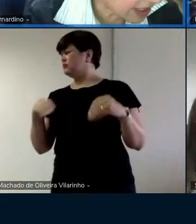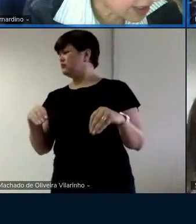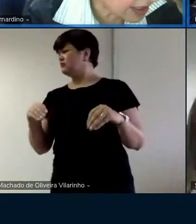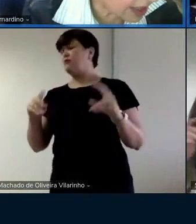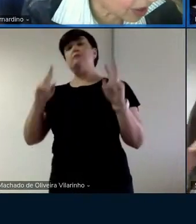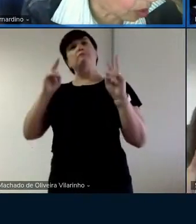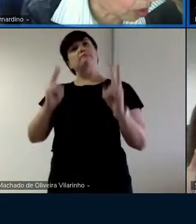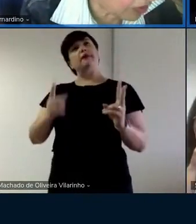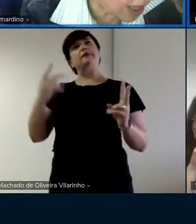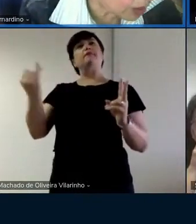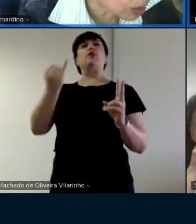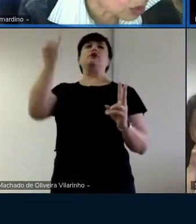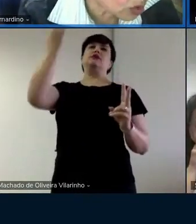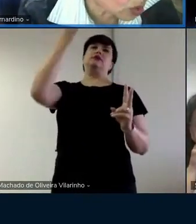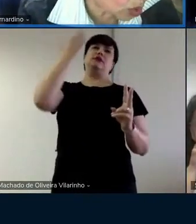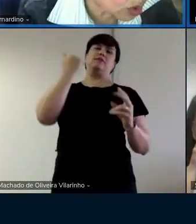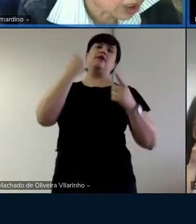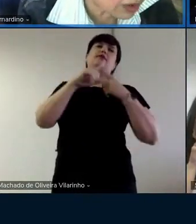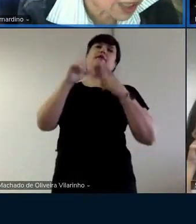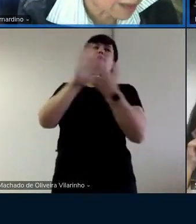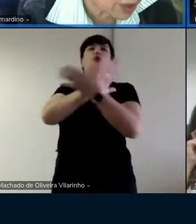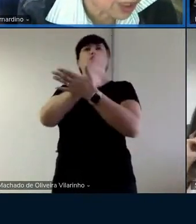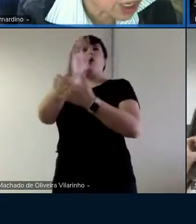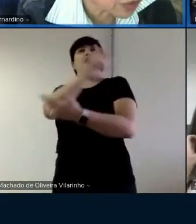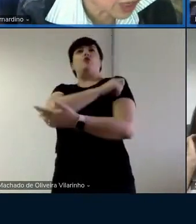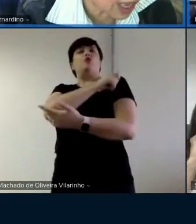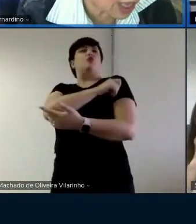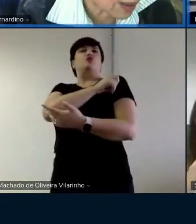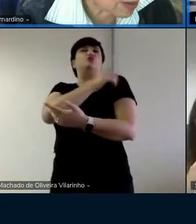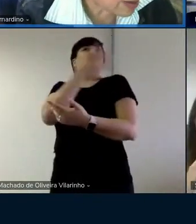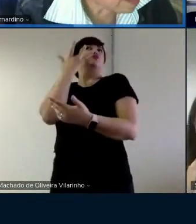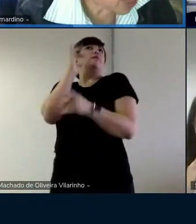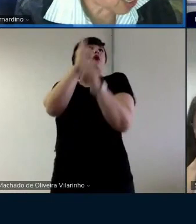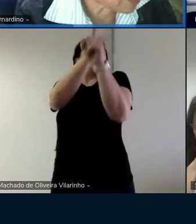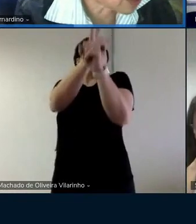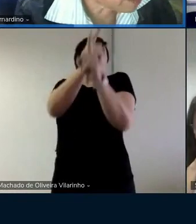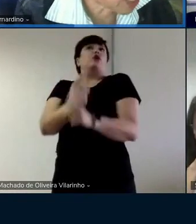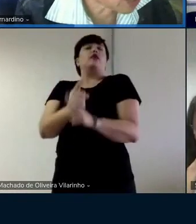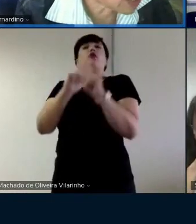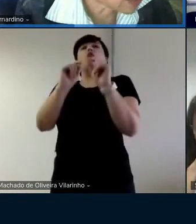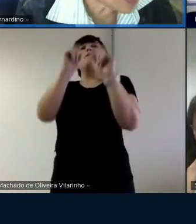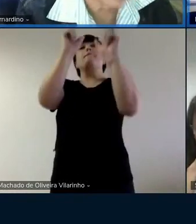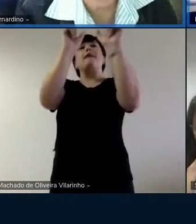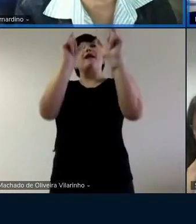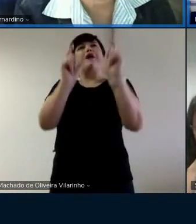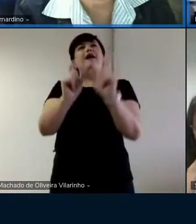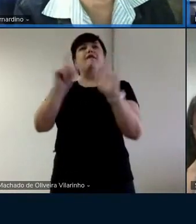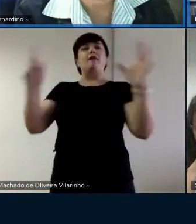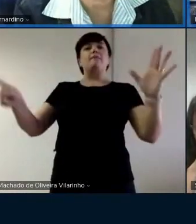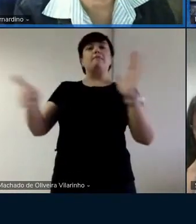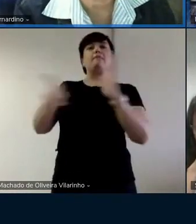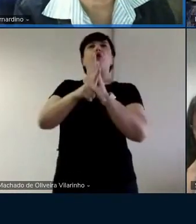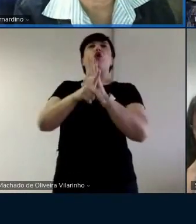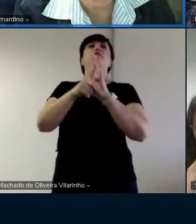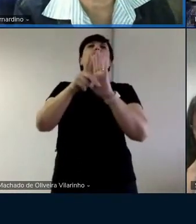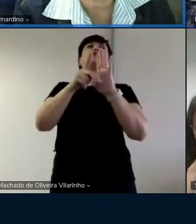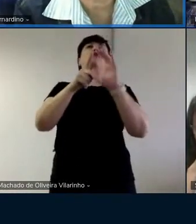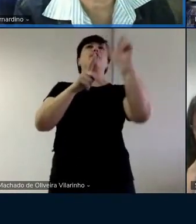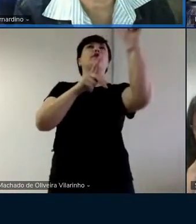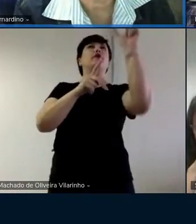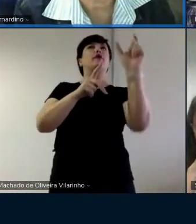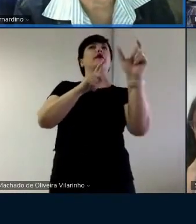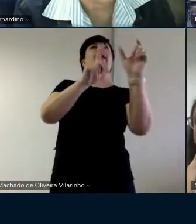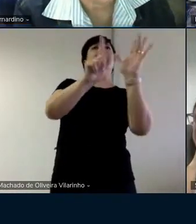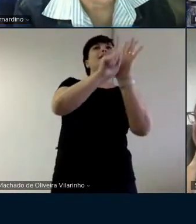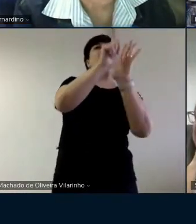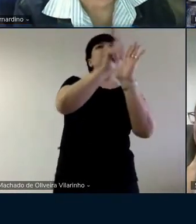relevância desse saber houve alunos no curso que não sabiam identificar palavras pertencentes às classes gramaticais